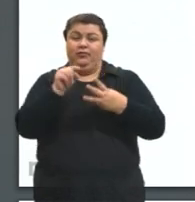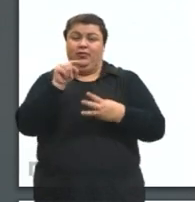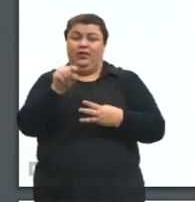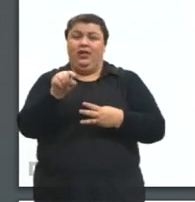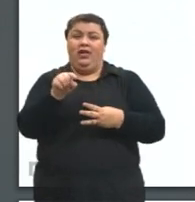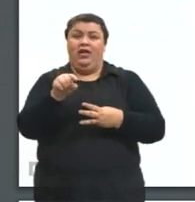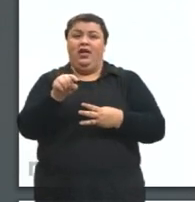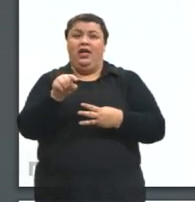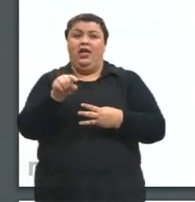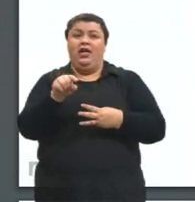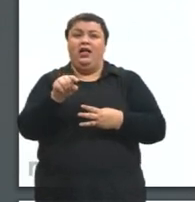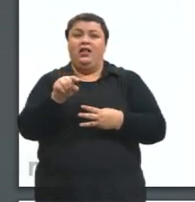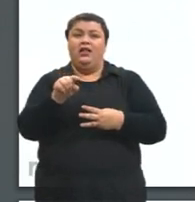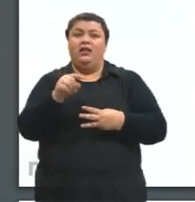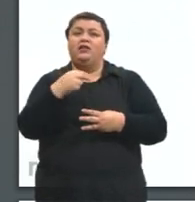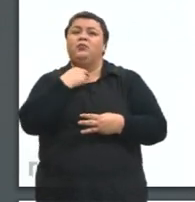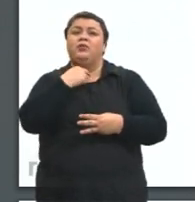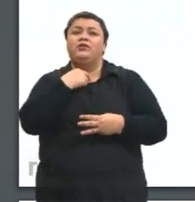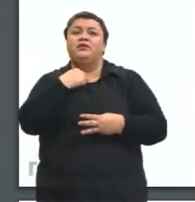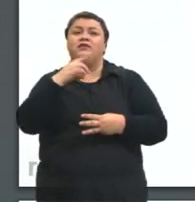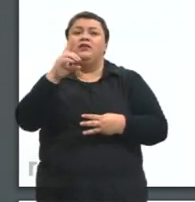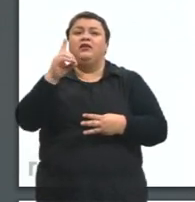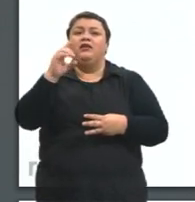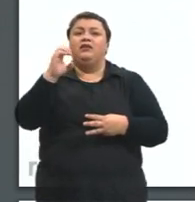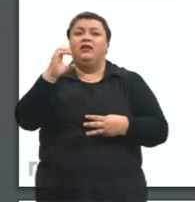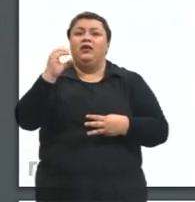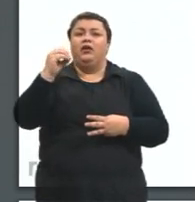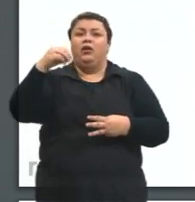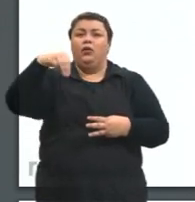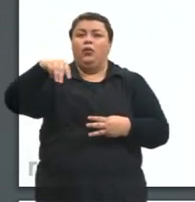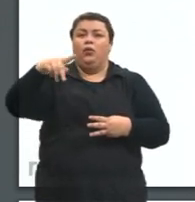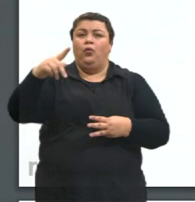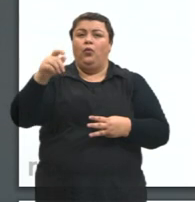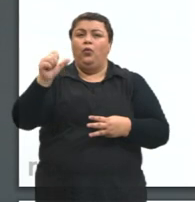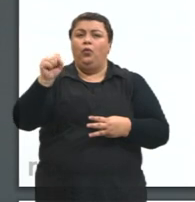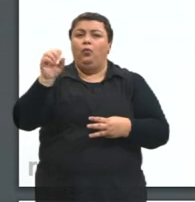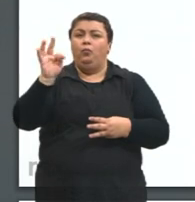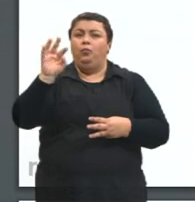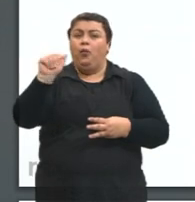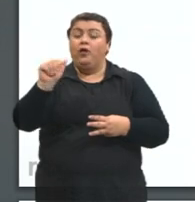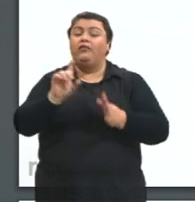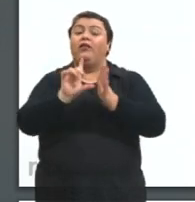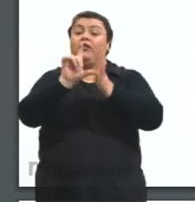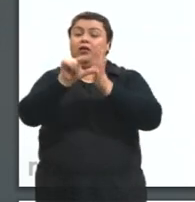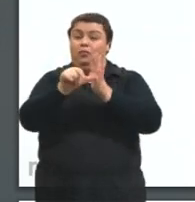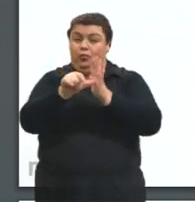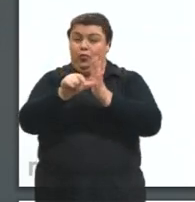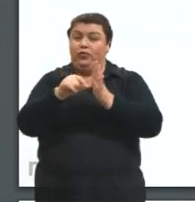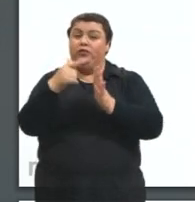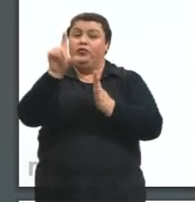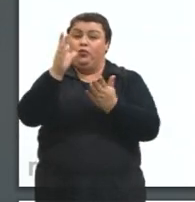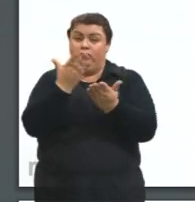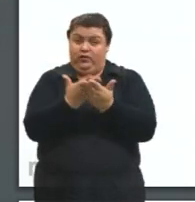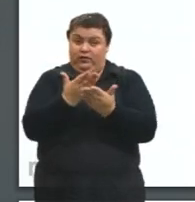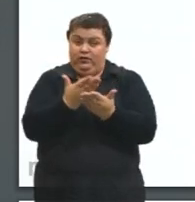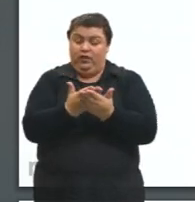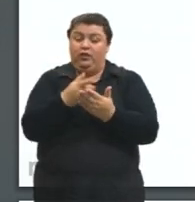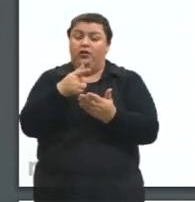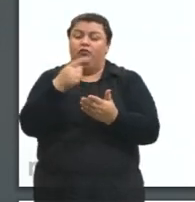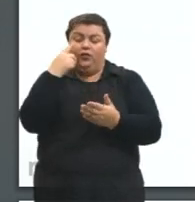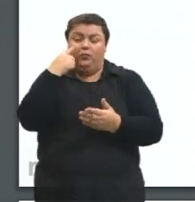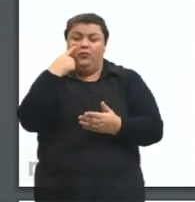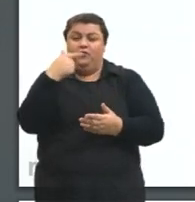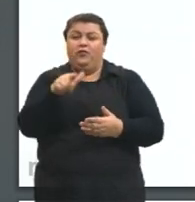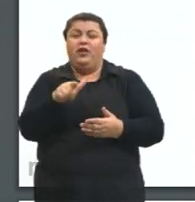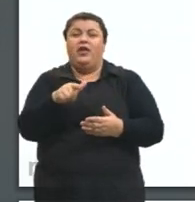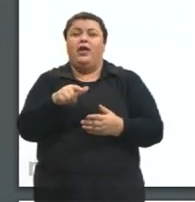ser decomposta. O que é isso? Isso a gente vai ver mais ao longo das nossas aulas. Mas a gente pode pegar a língua portuguesa e dividir em